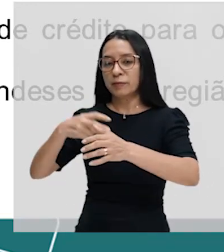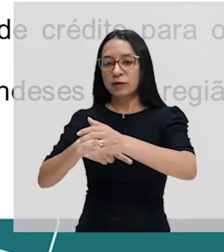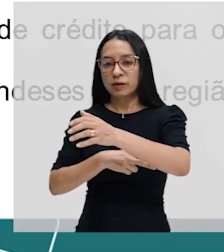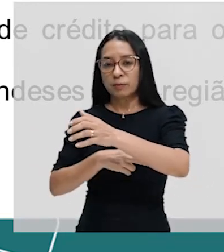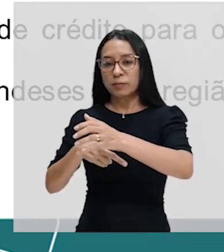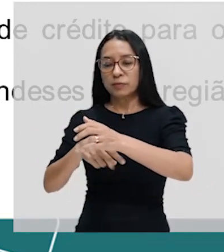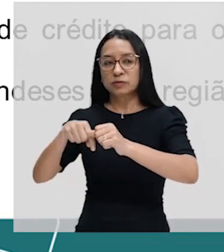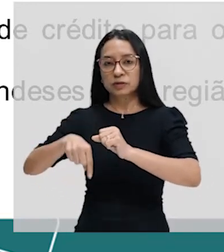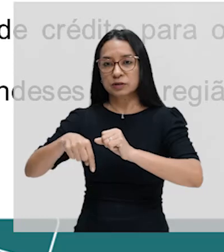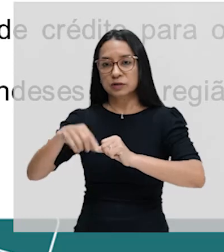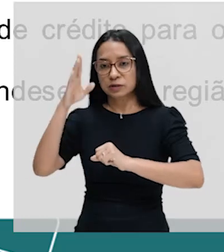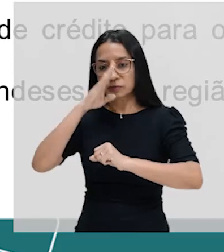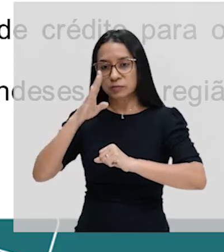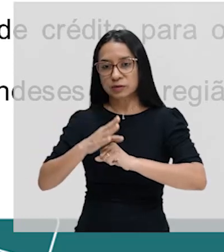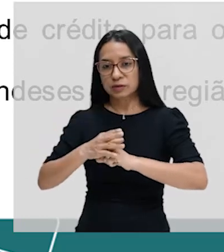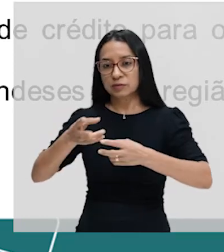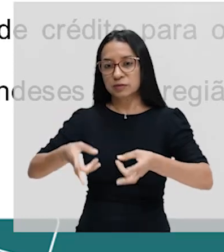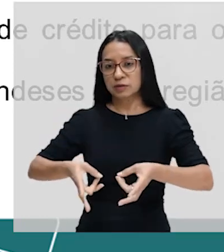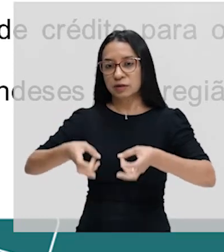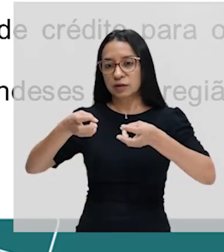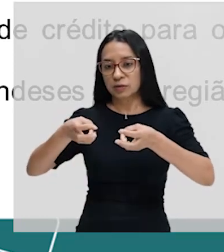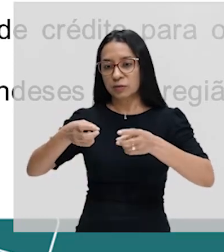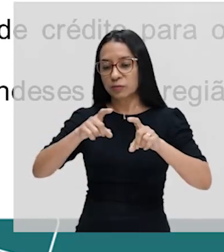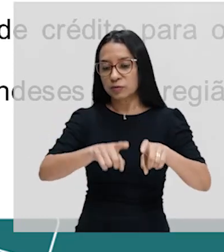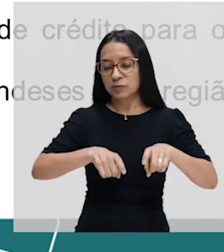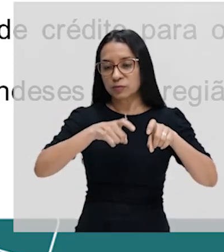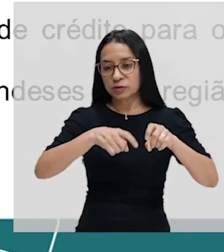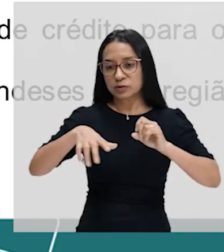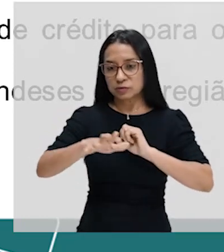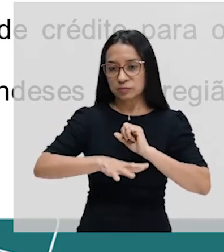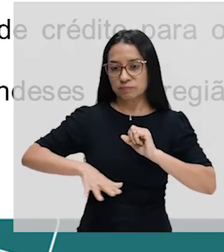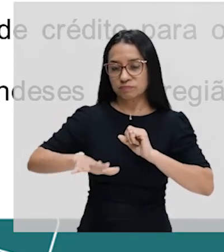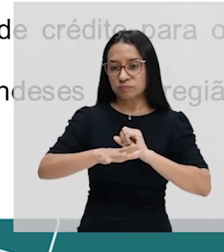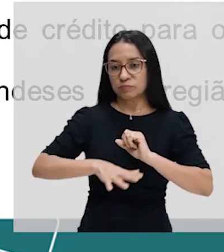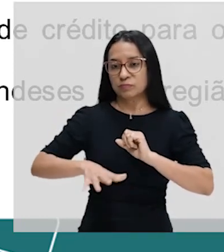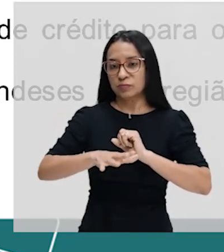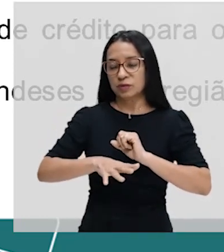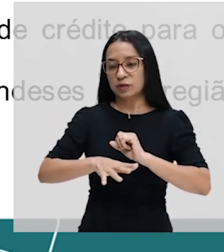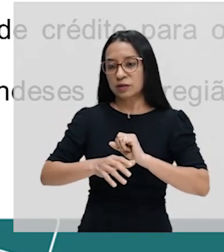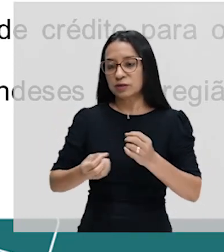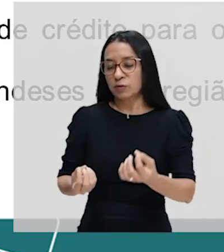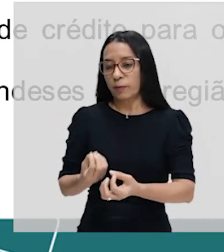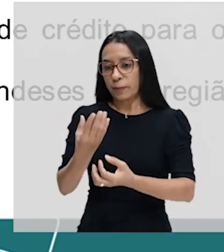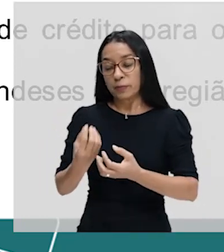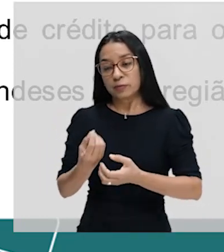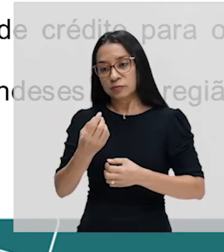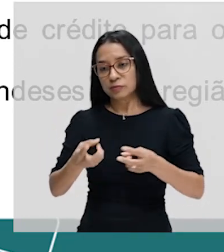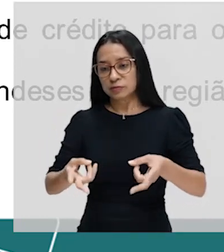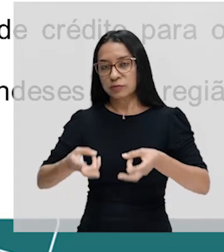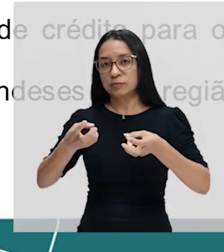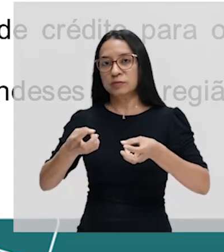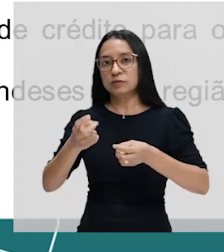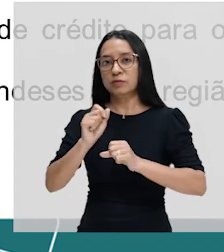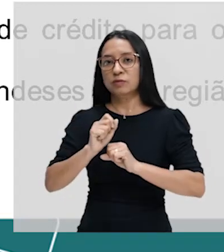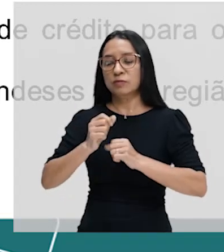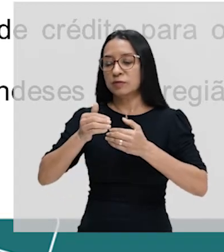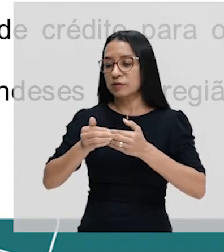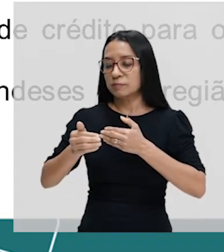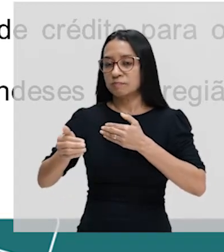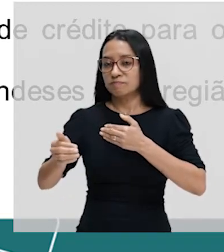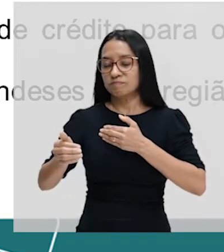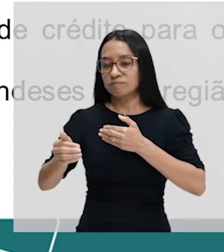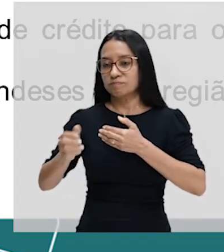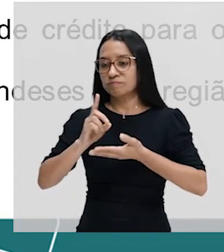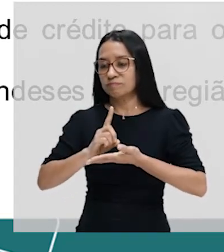no Brasil, recuperou engenhos locais, via linha de crédito para produtores, observe que a saída de Nassau